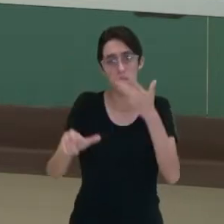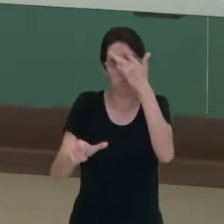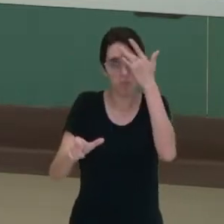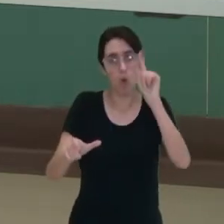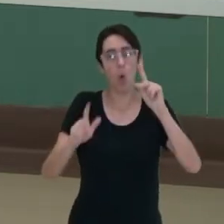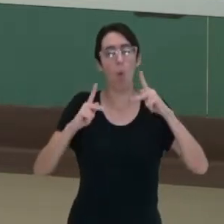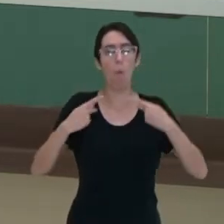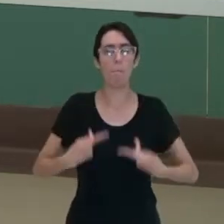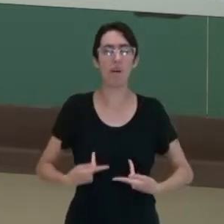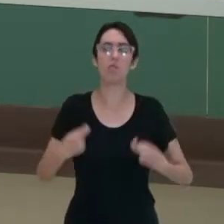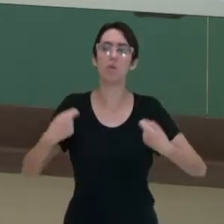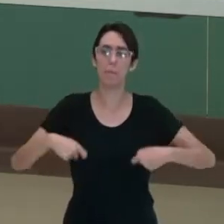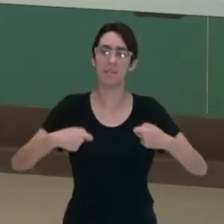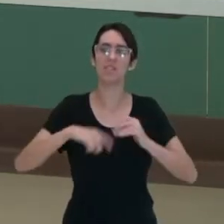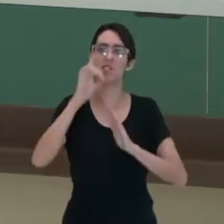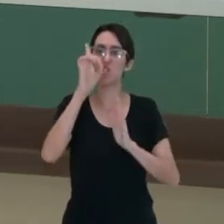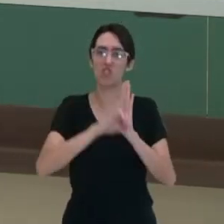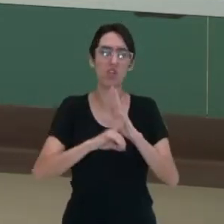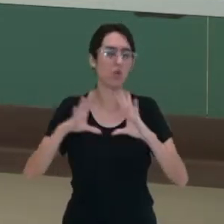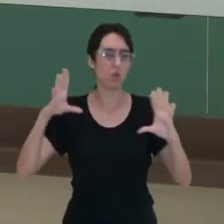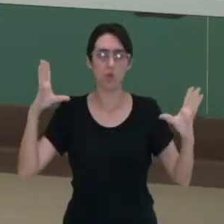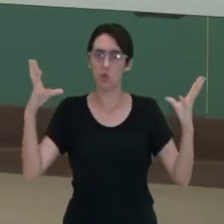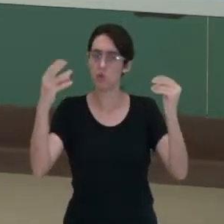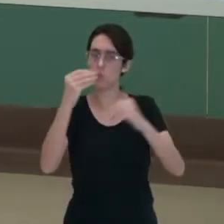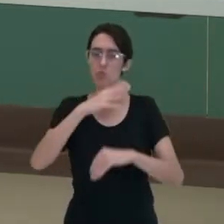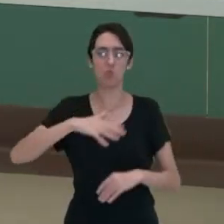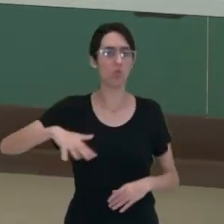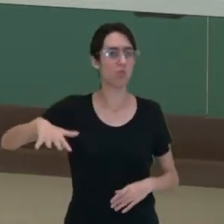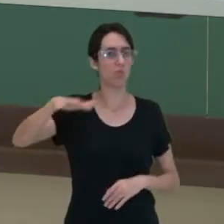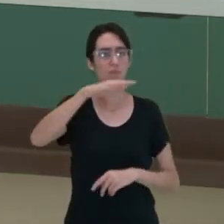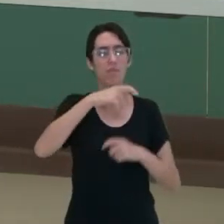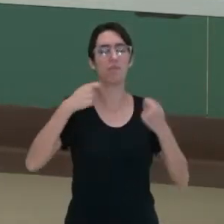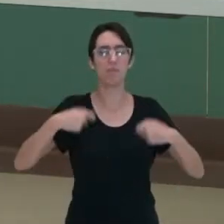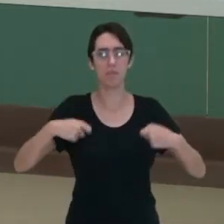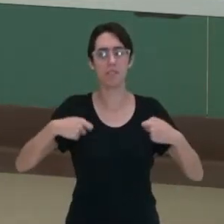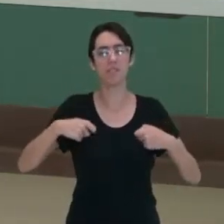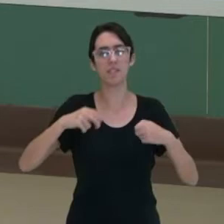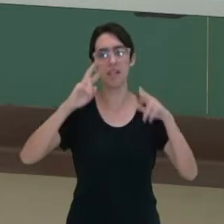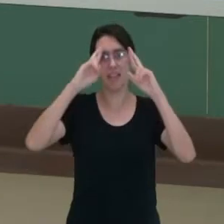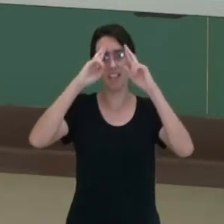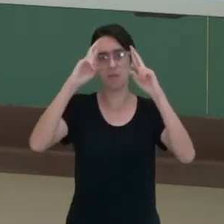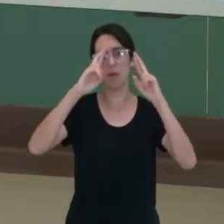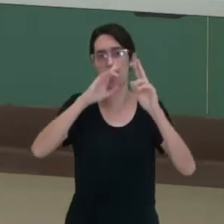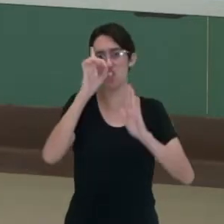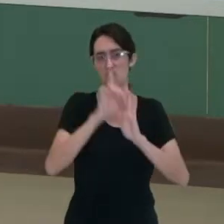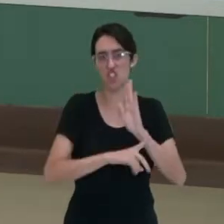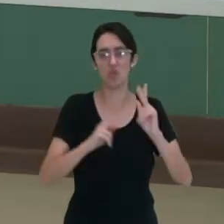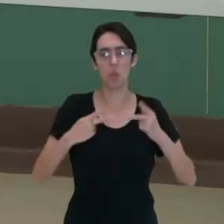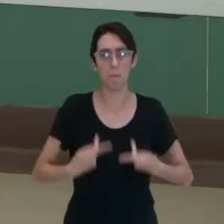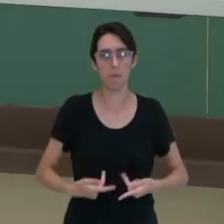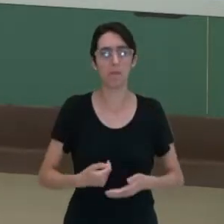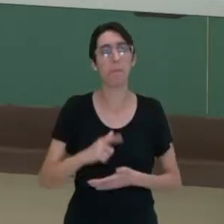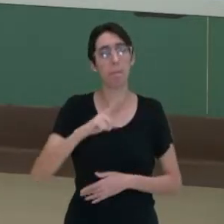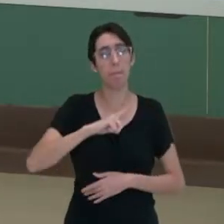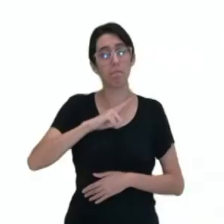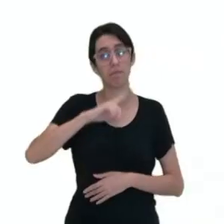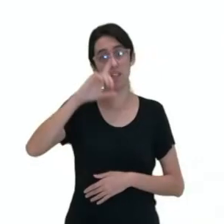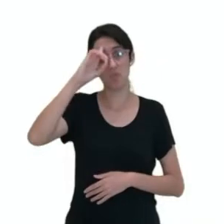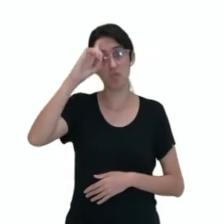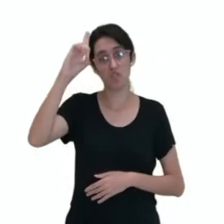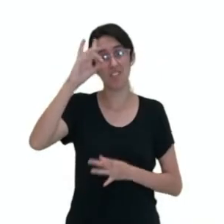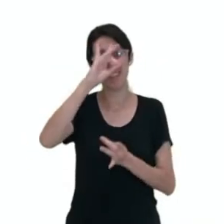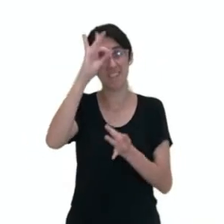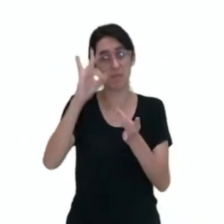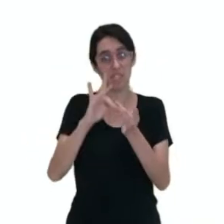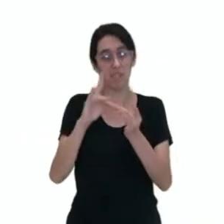todos devem ter a sua dignidade minimamente respeitada. Existe uma data específica